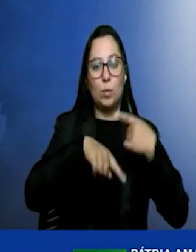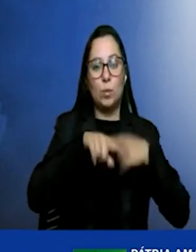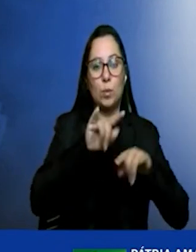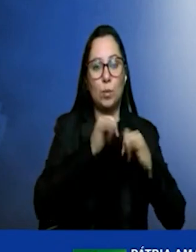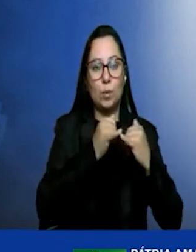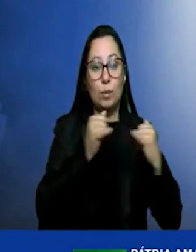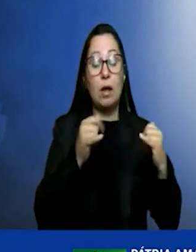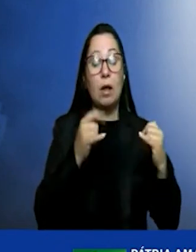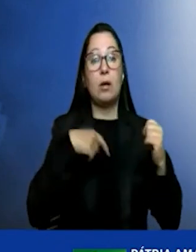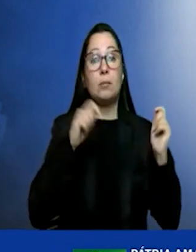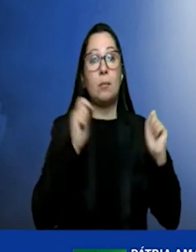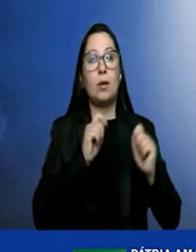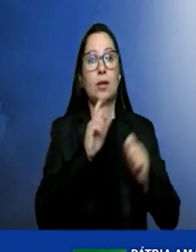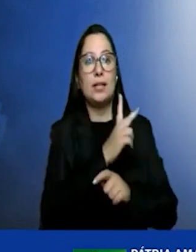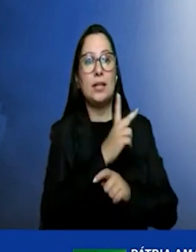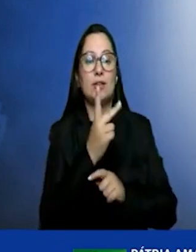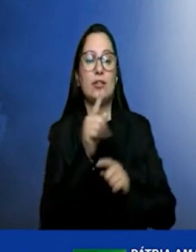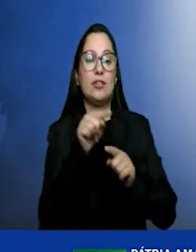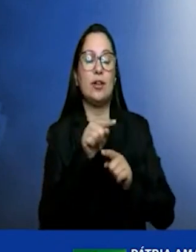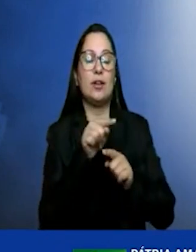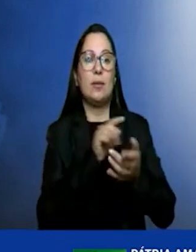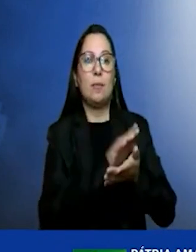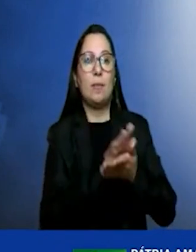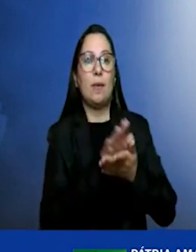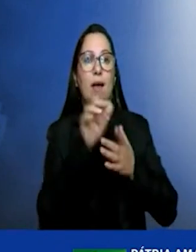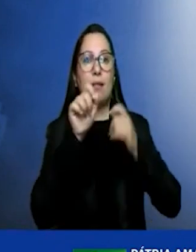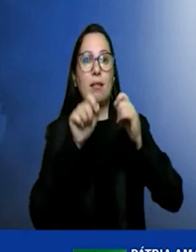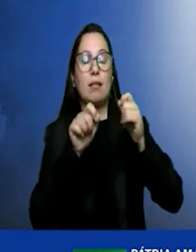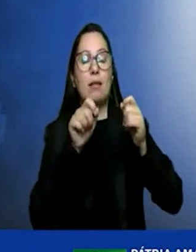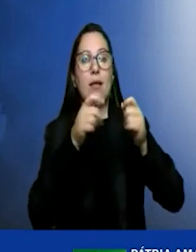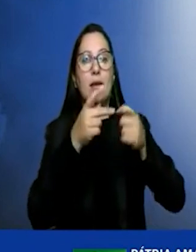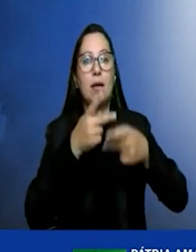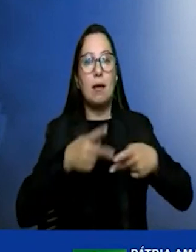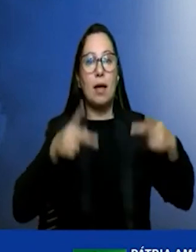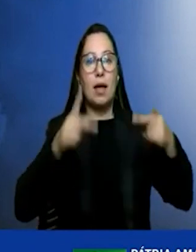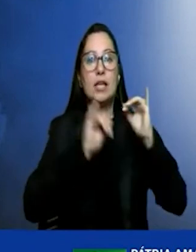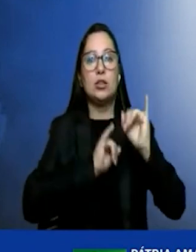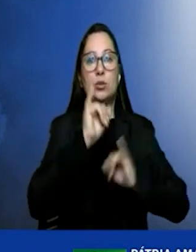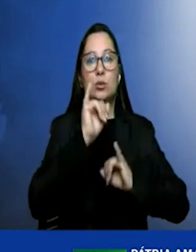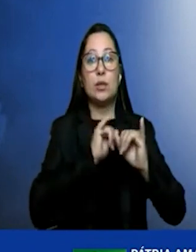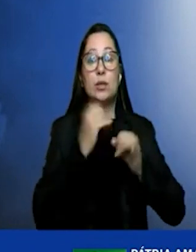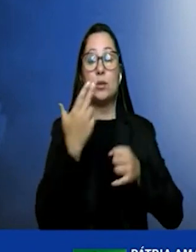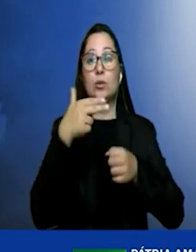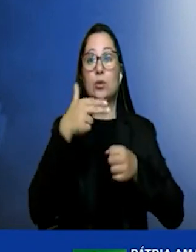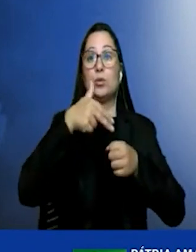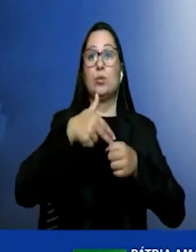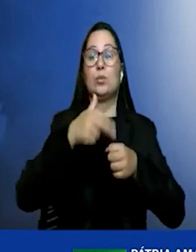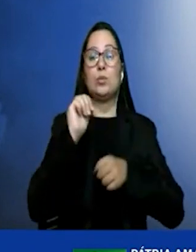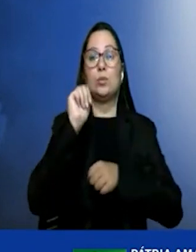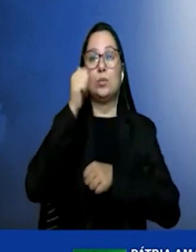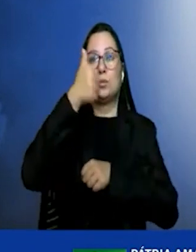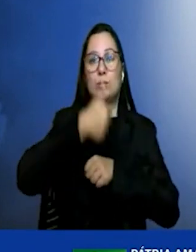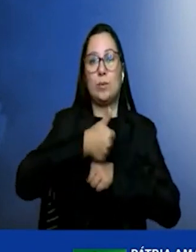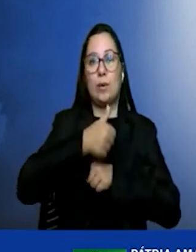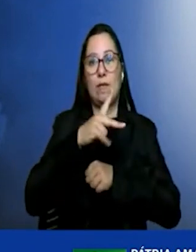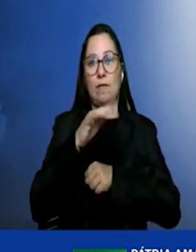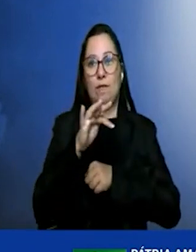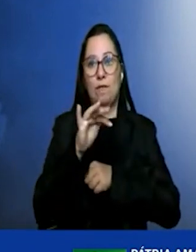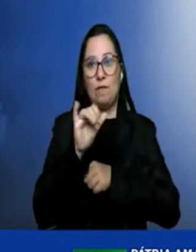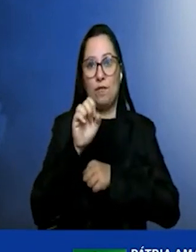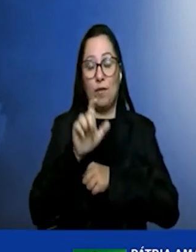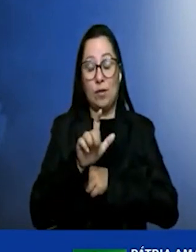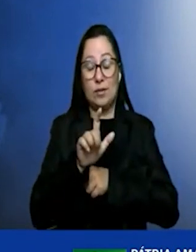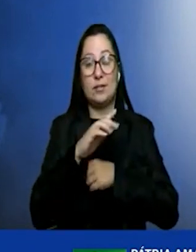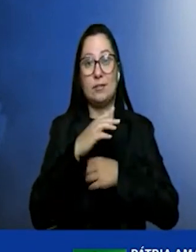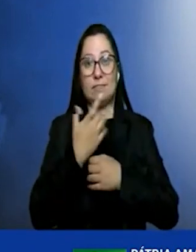hidrogênio e esse hidrogênio vai para as plantas industriais substituir combustíveis fósseis como foi apresentado pelo Nigel e vários